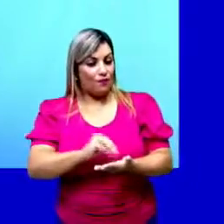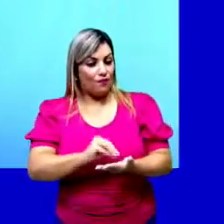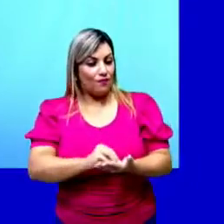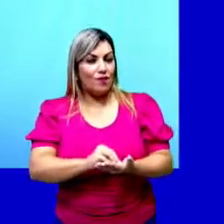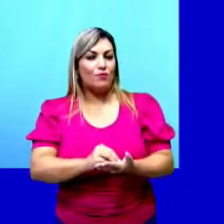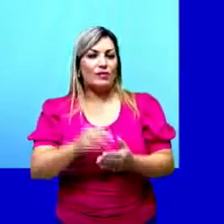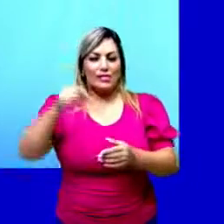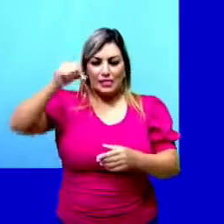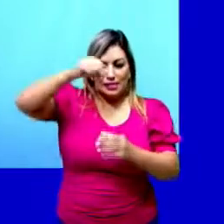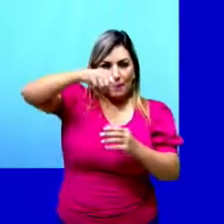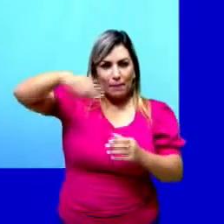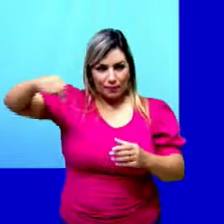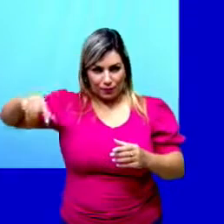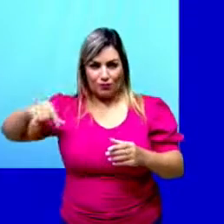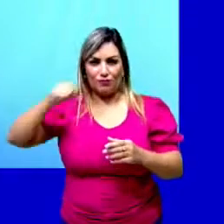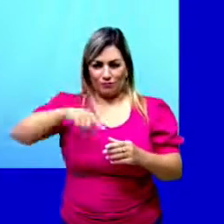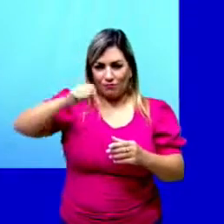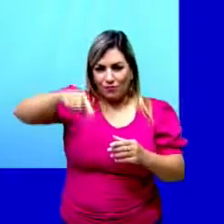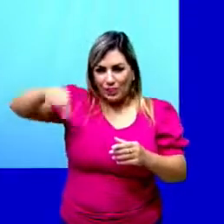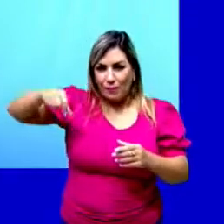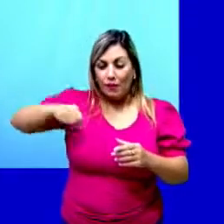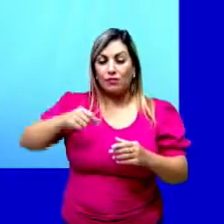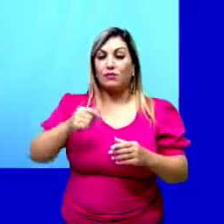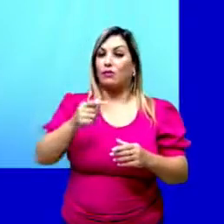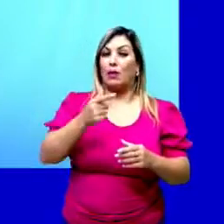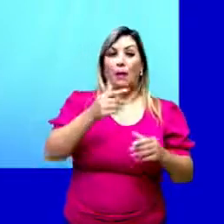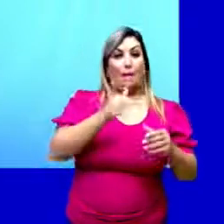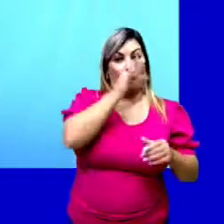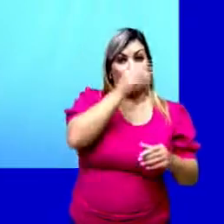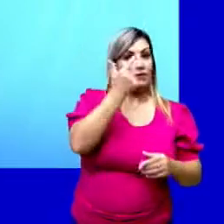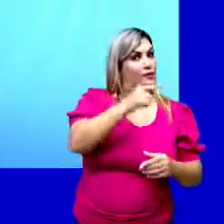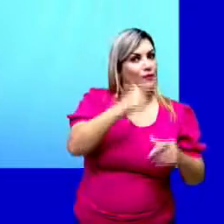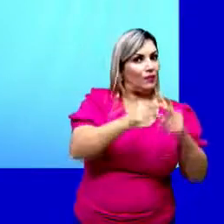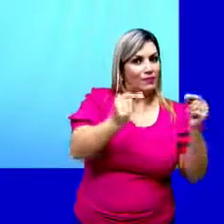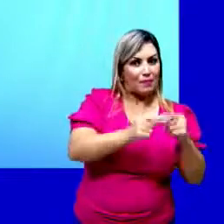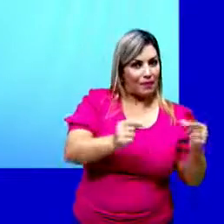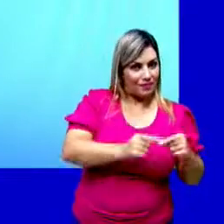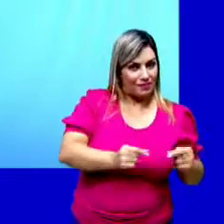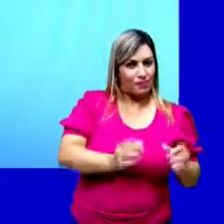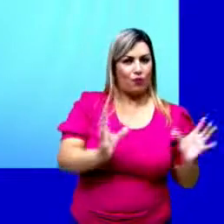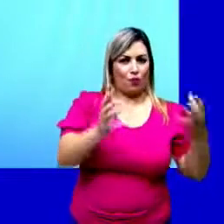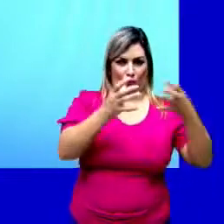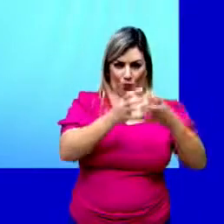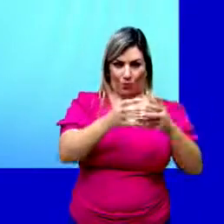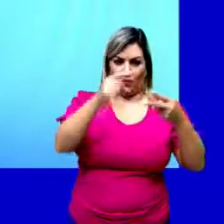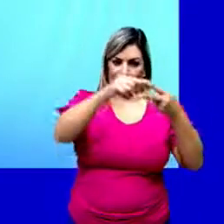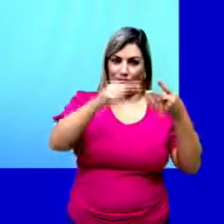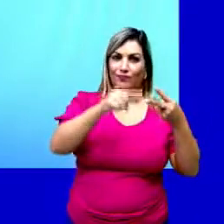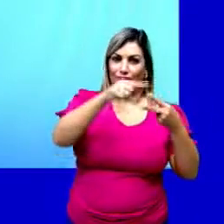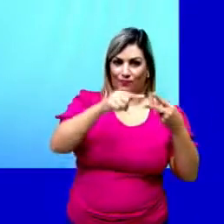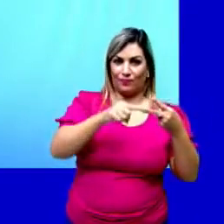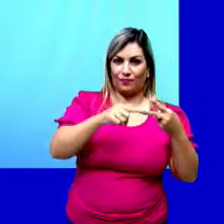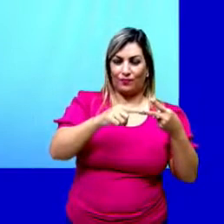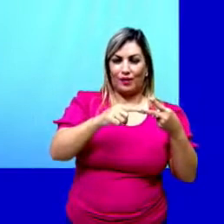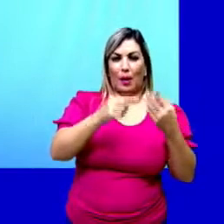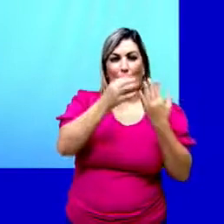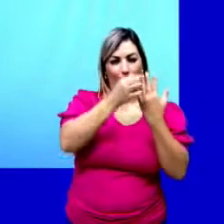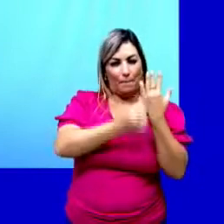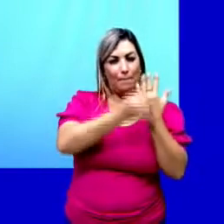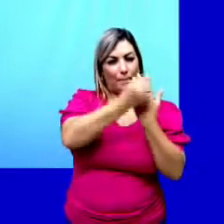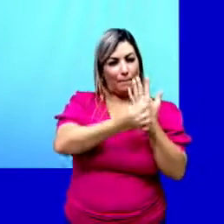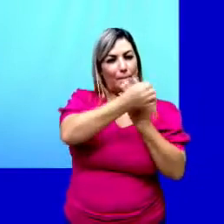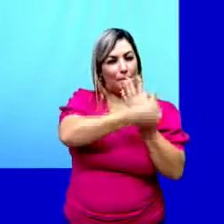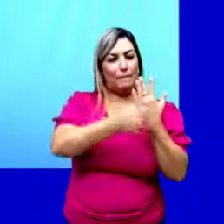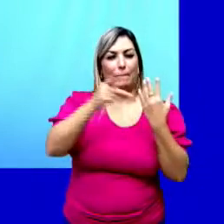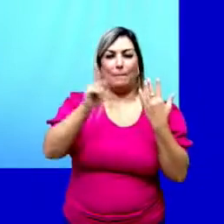de sementes, tá? Então, plantas sem sementes. Posso agrupá-las no grupo das briófitas, como por